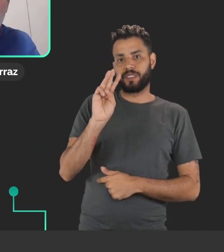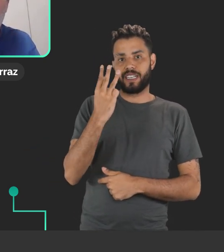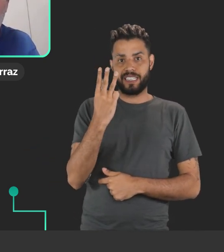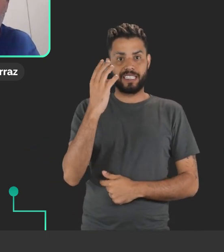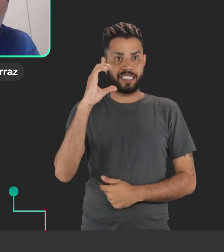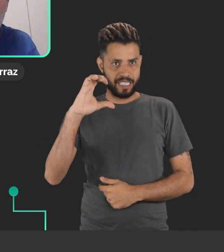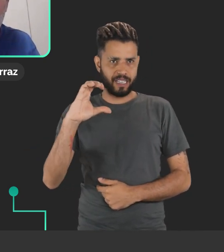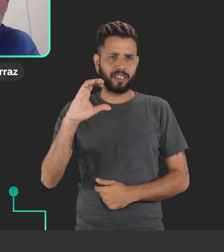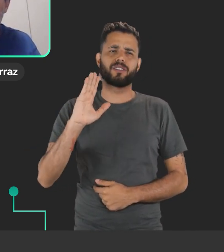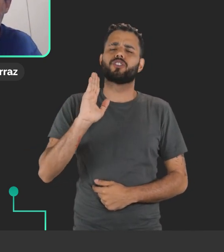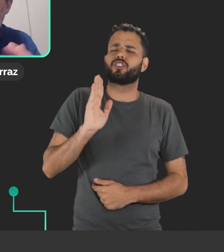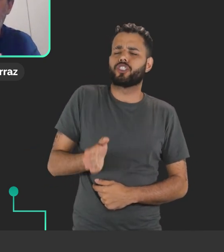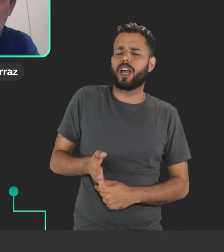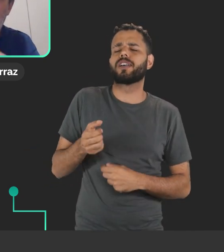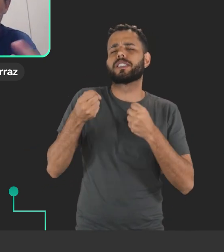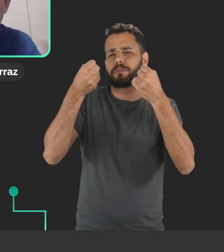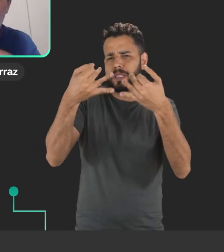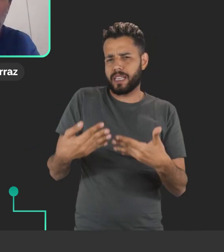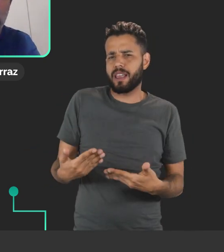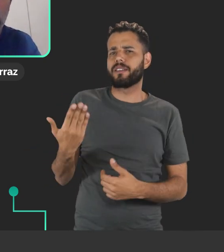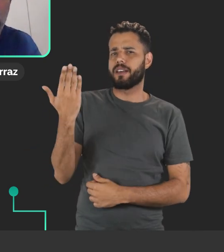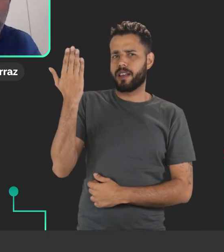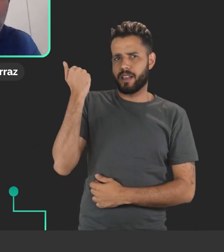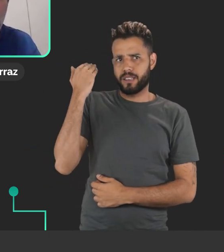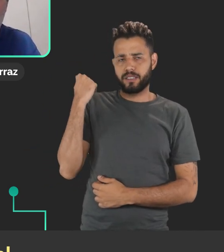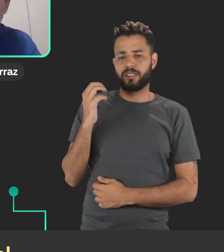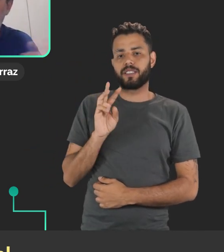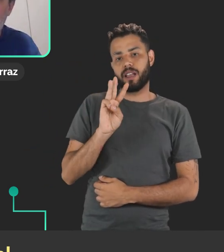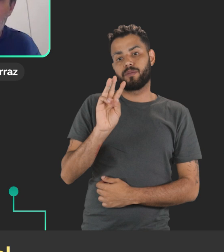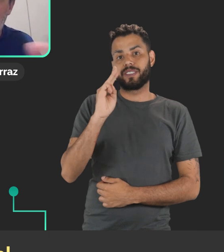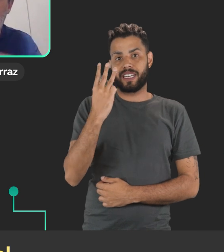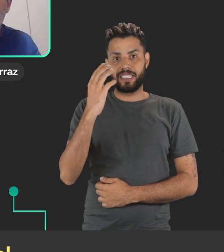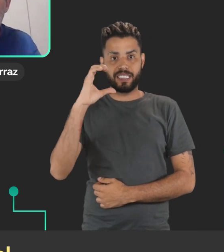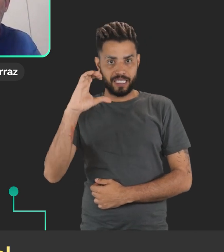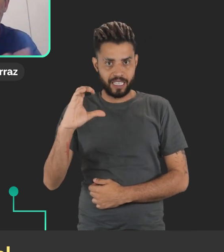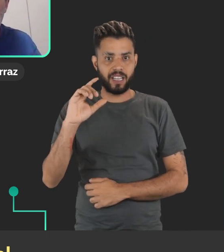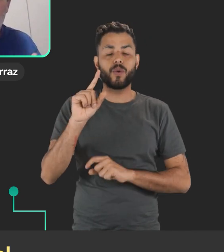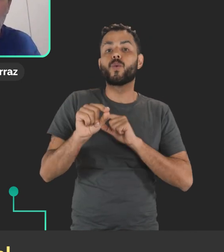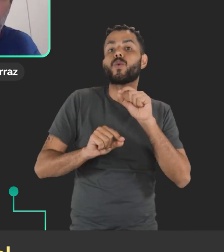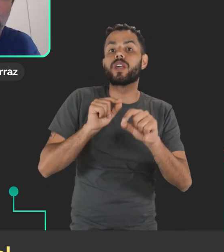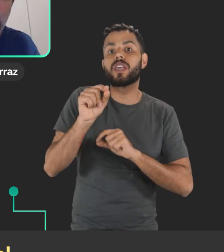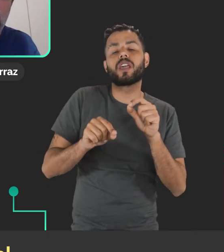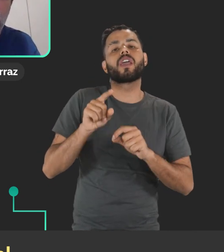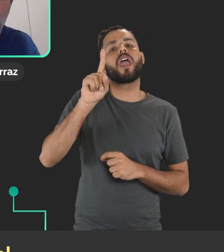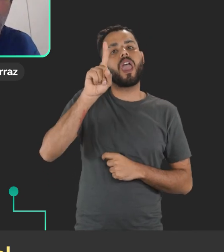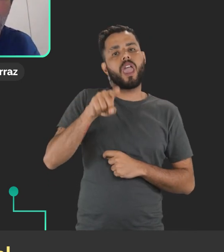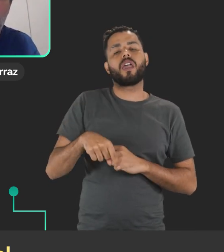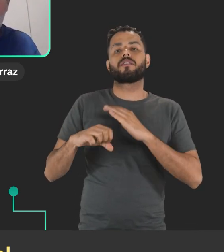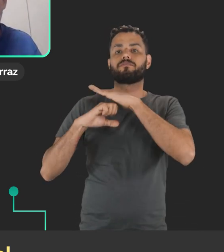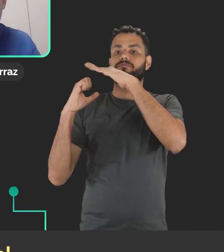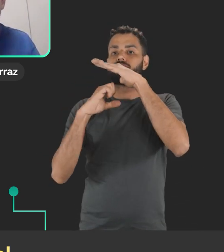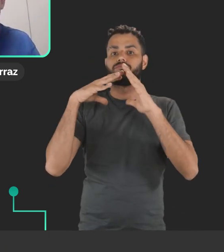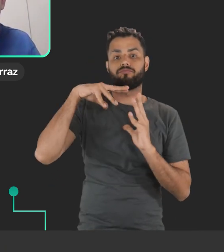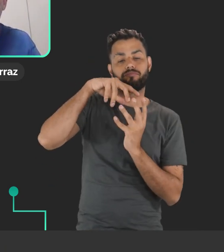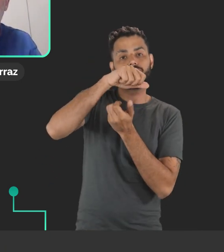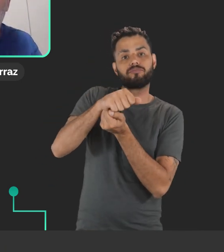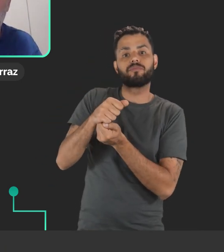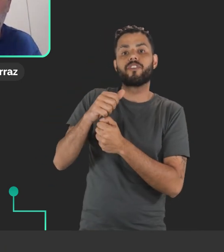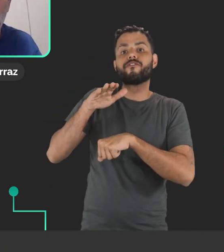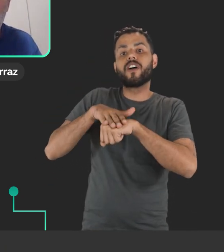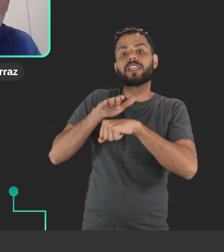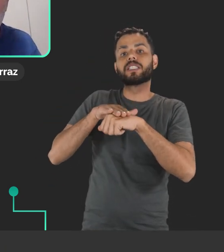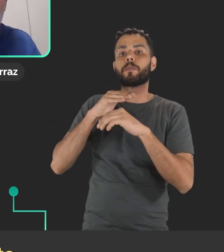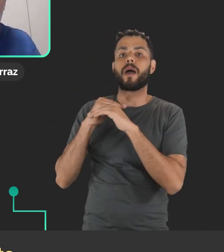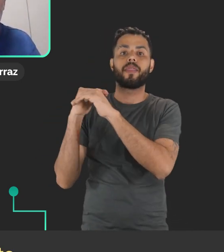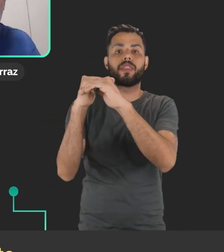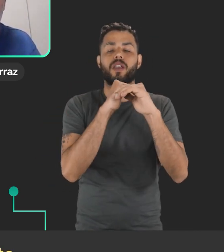no CWeb.br. Acho que já expliquei isso daqui outras vezes também, né? Que o W3C é um consórcio internacional que desenvolve padrões e o CWeb é um centro